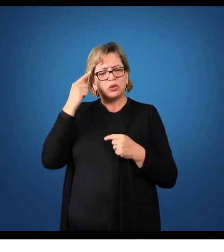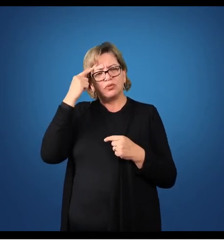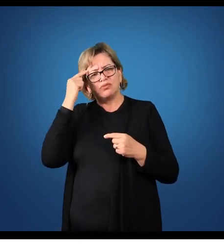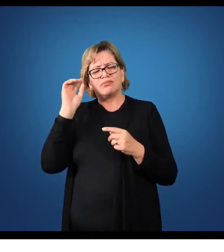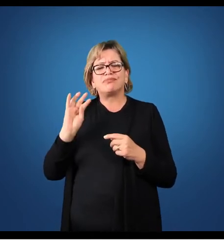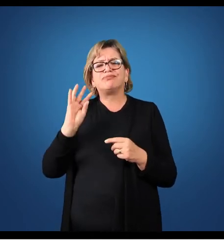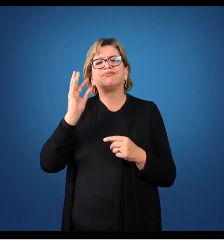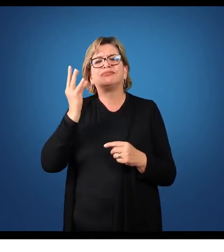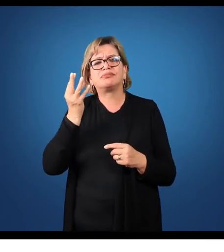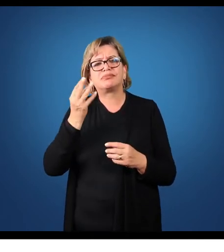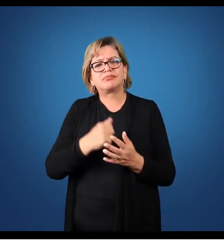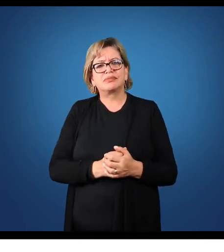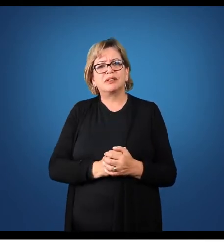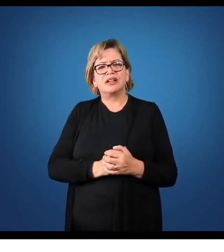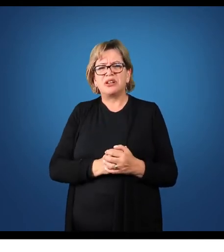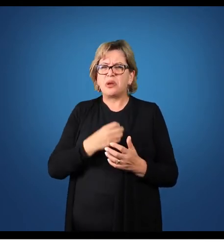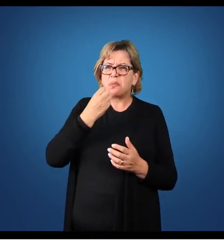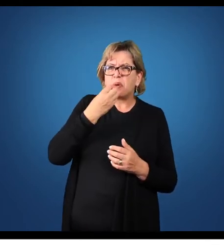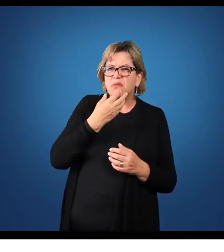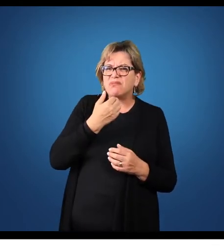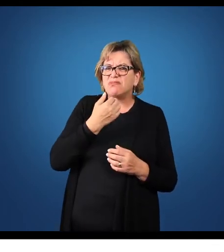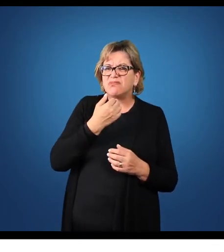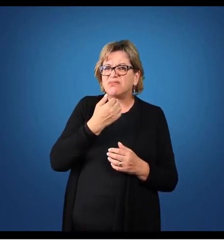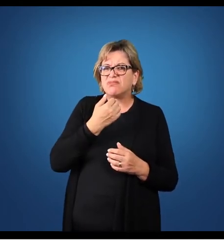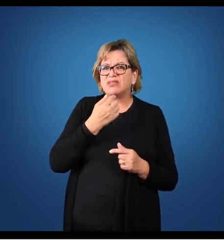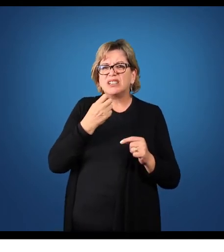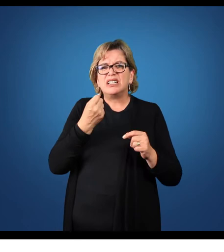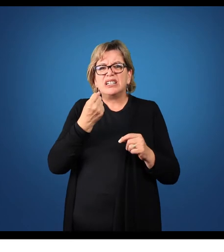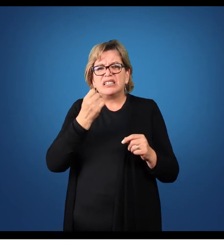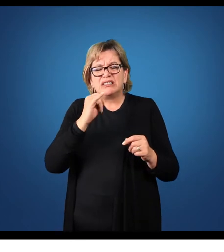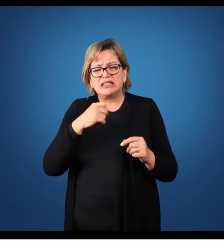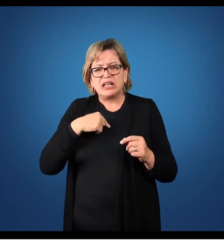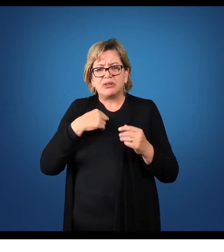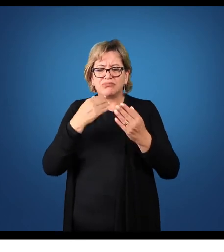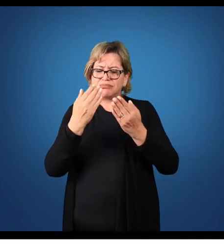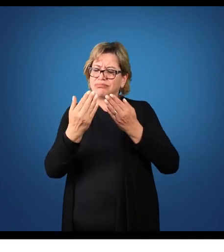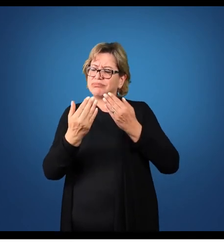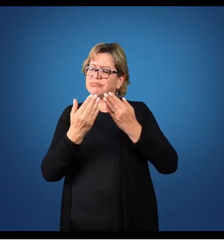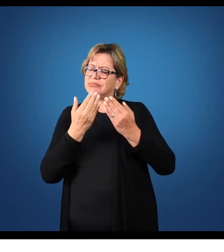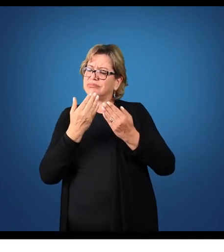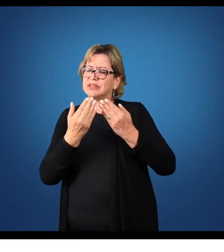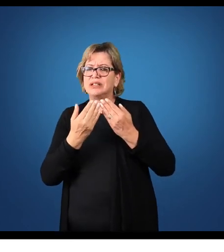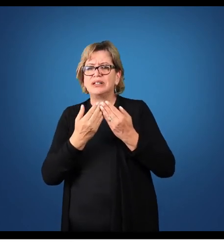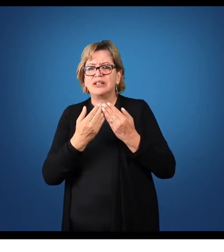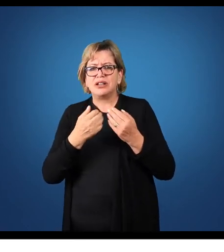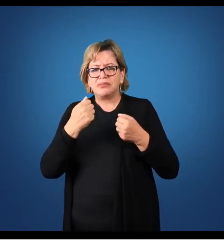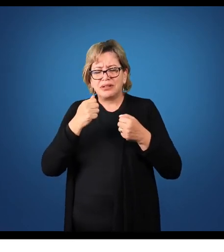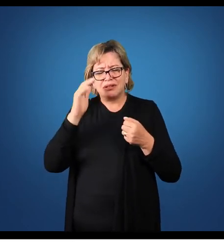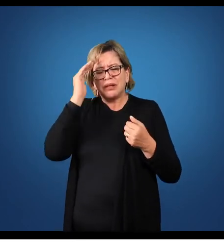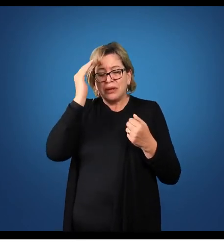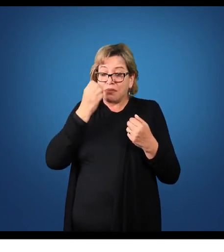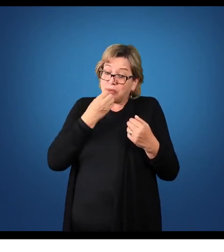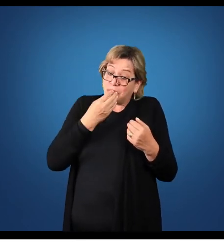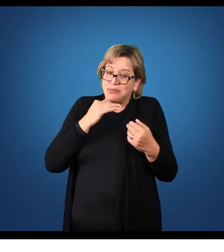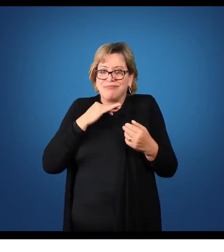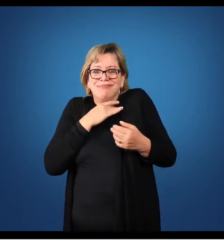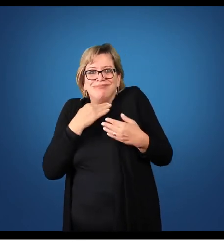mas isto é bom? Se eu estou analisando, eu quero saber se está bom ou está ruim.